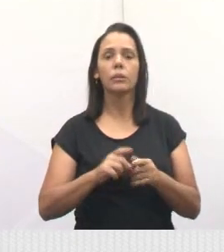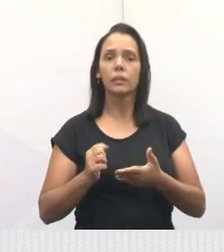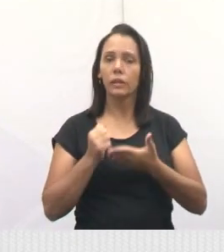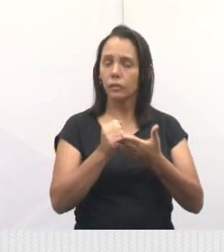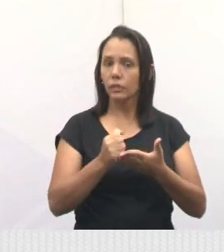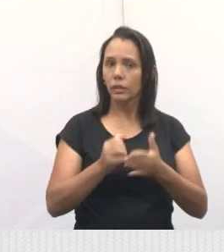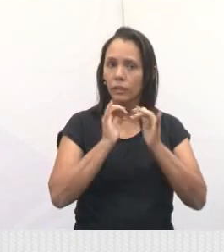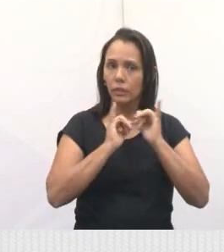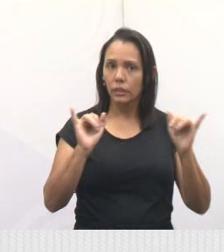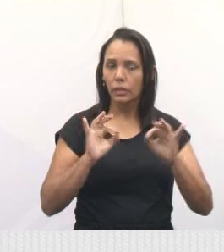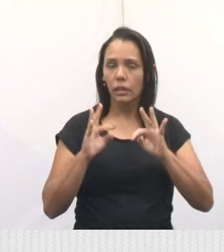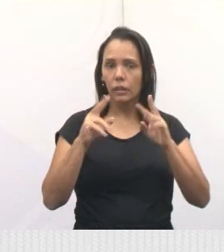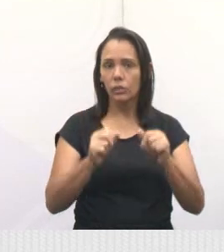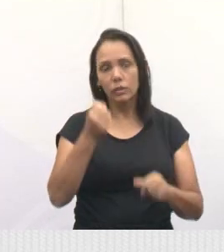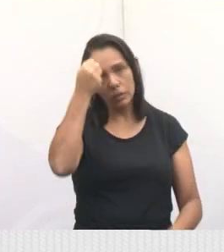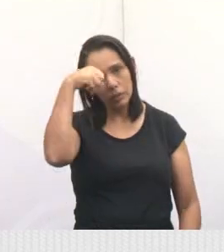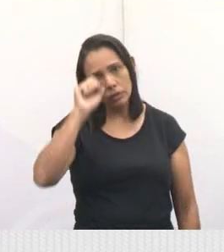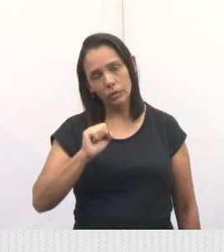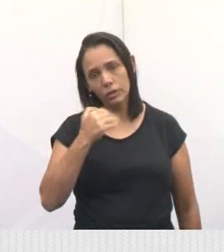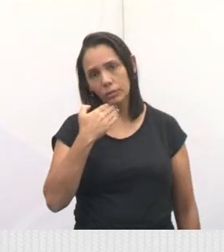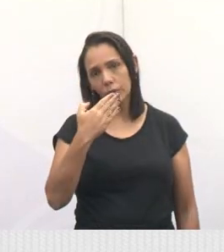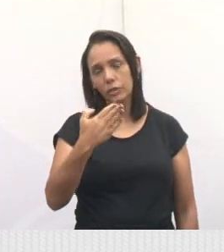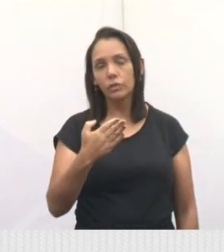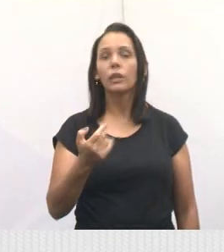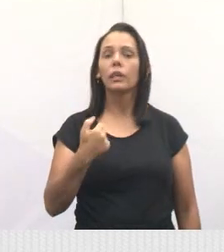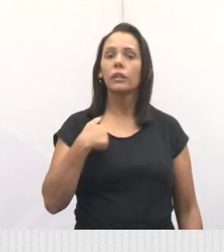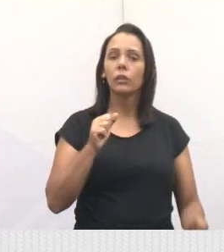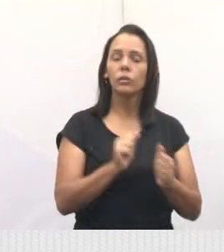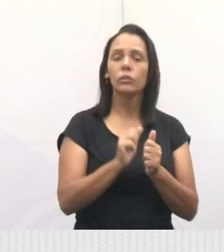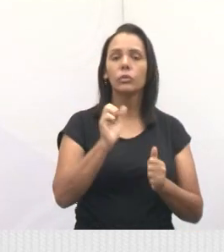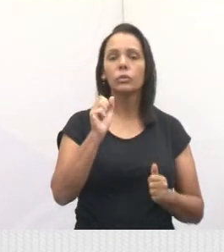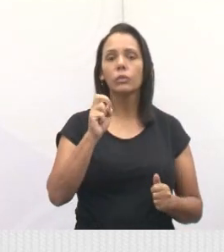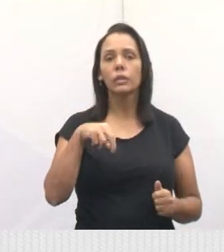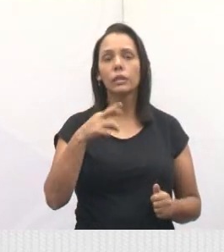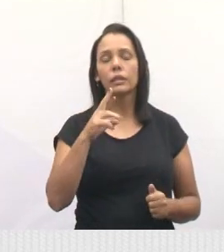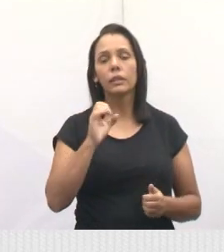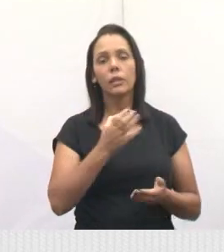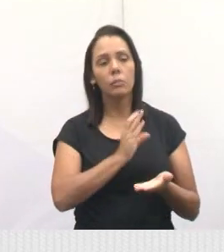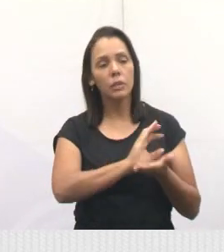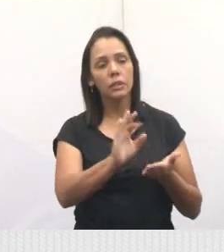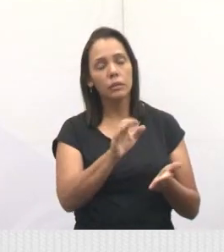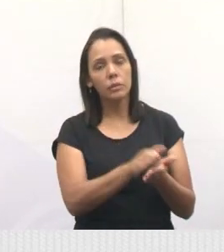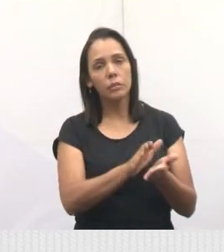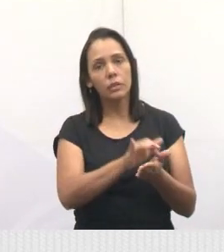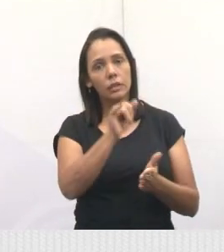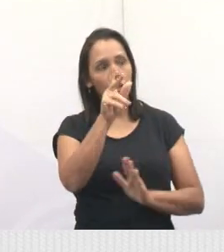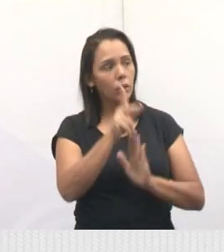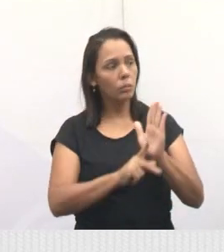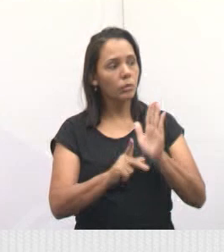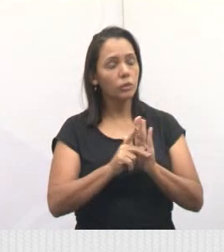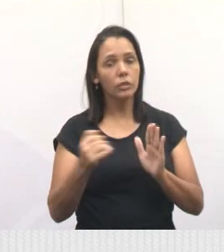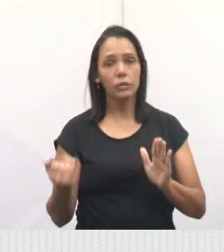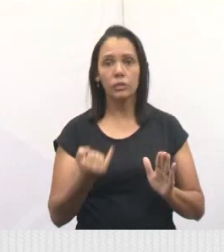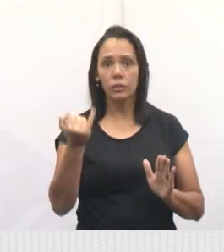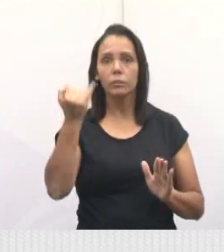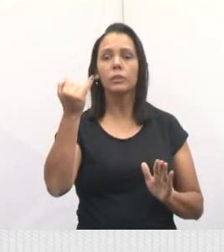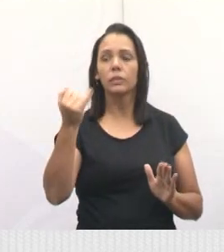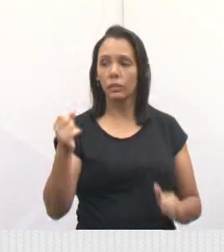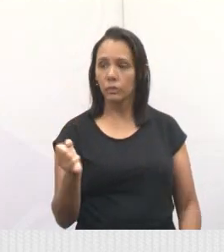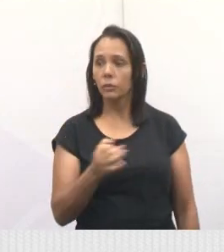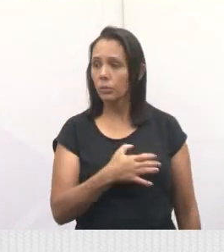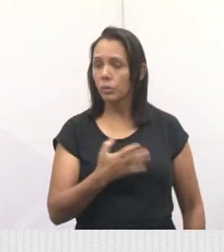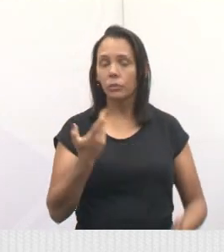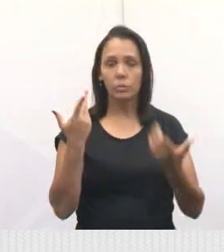e dizer a todos vocês. A Sônia pediu, e eu e o deputado André destinando para o Jacareí. E é um projeto muito importante e inovador, viu, Sônia?